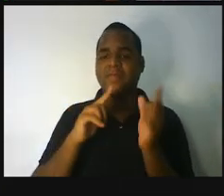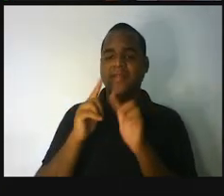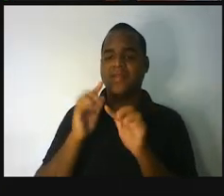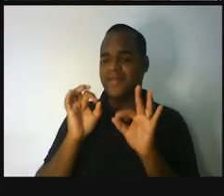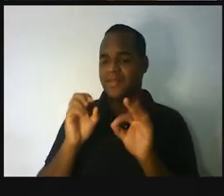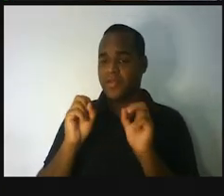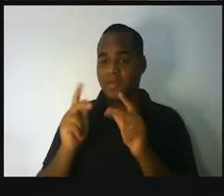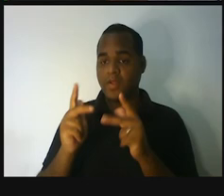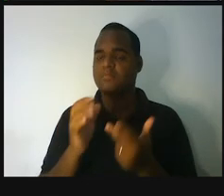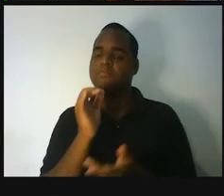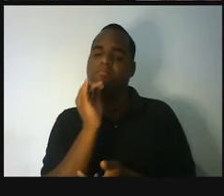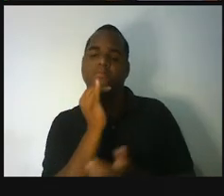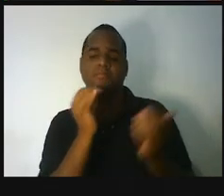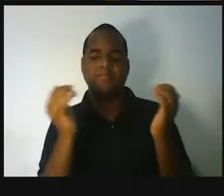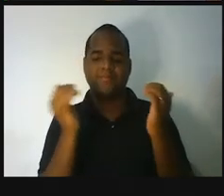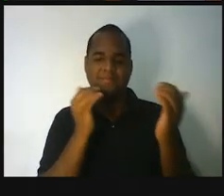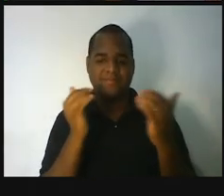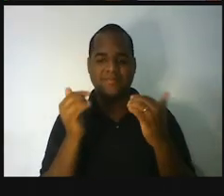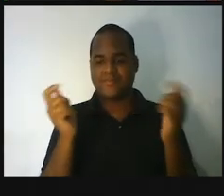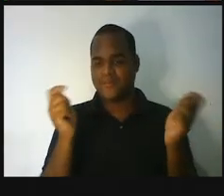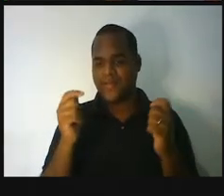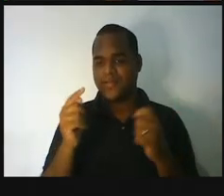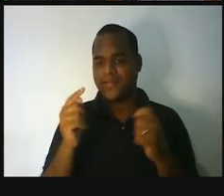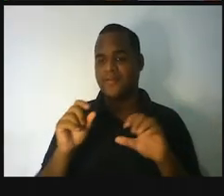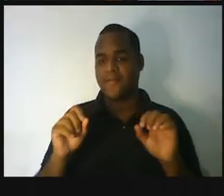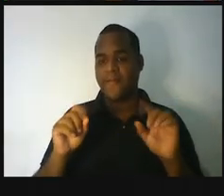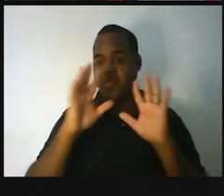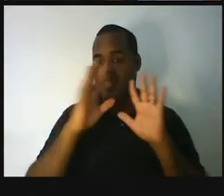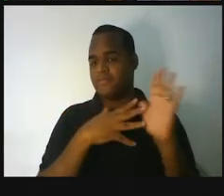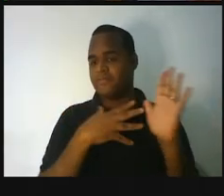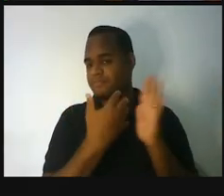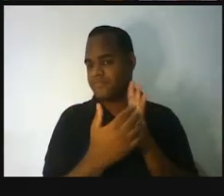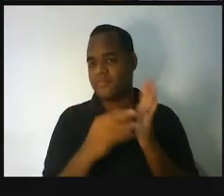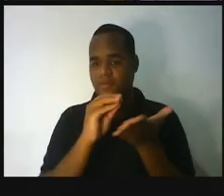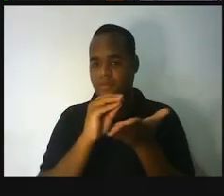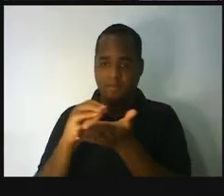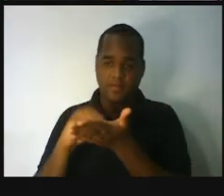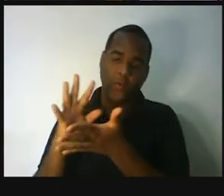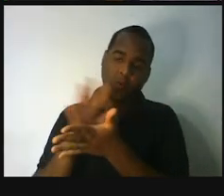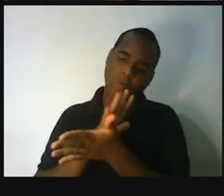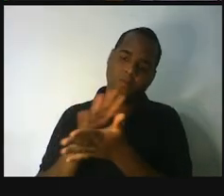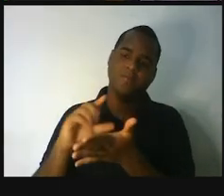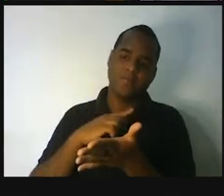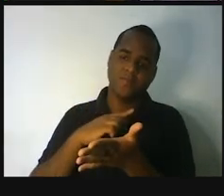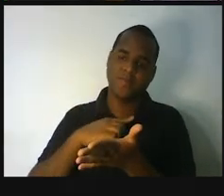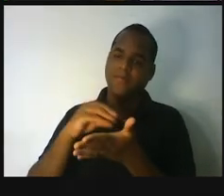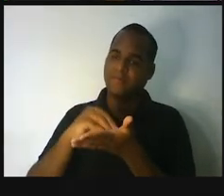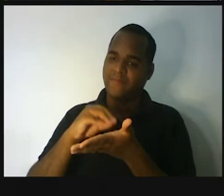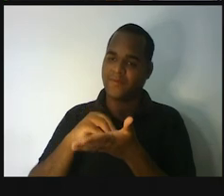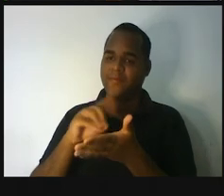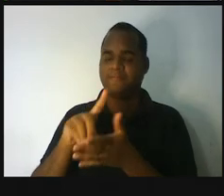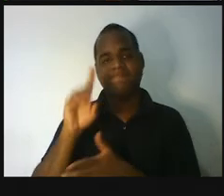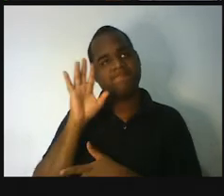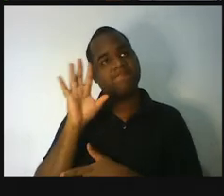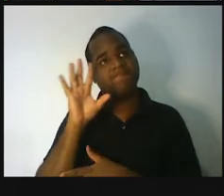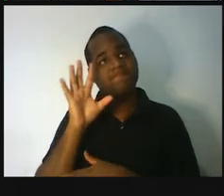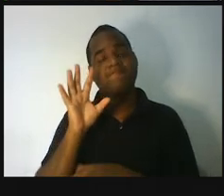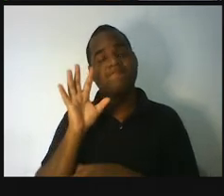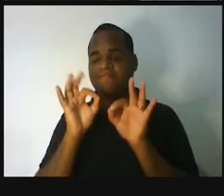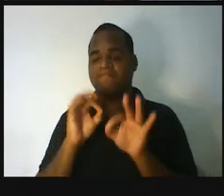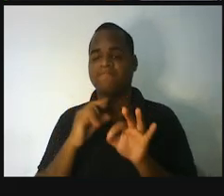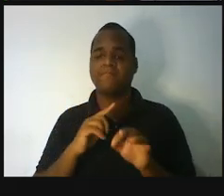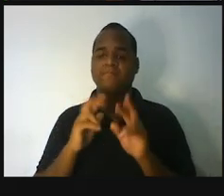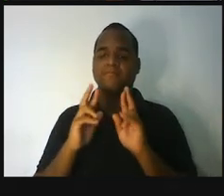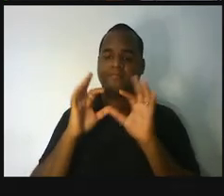por exemplo, aqui na tabela faltam algumas coisas. Você pode estar pensando em preencher ele. Mas,